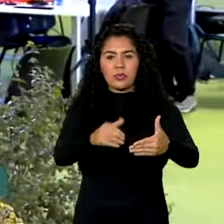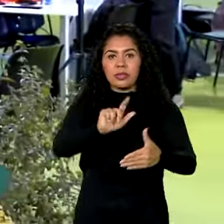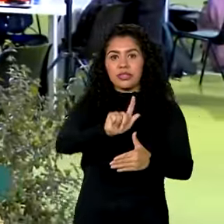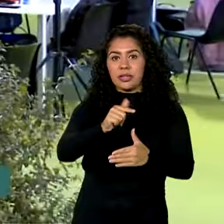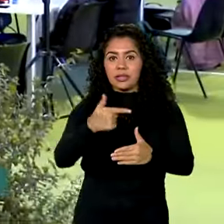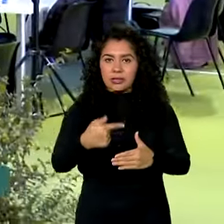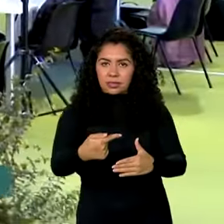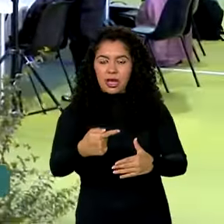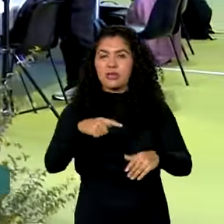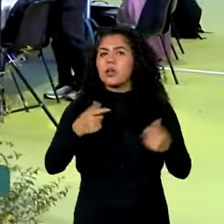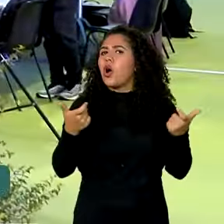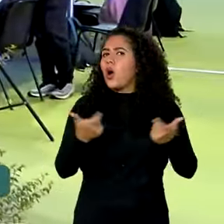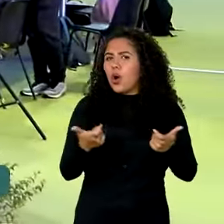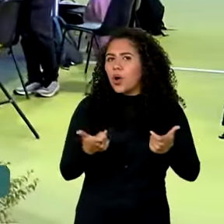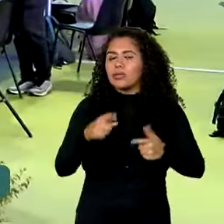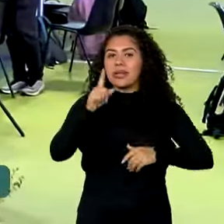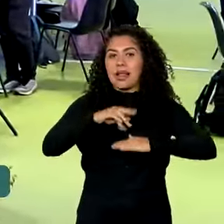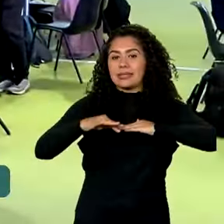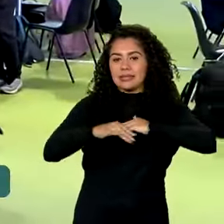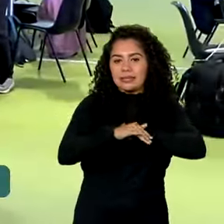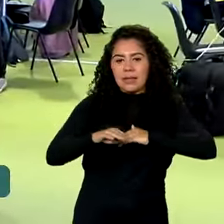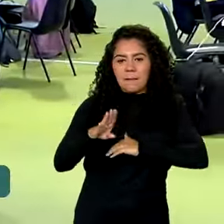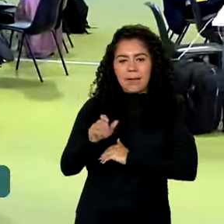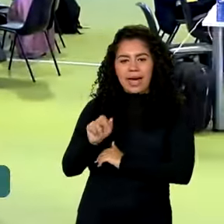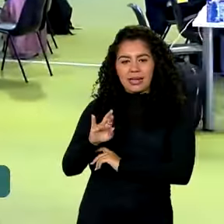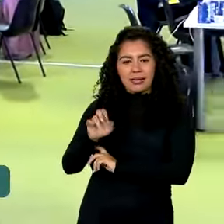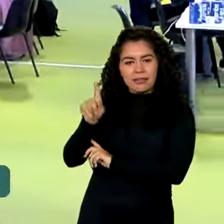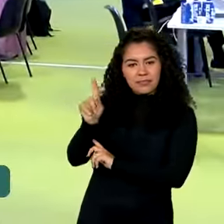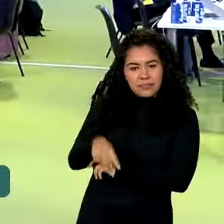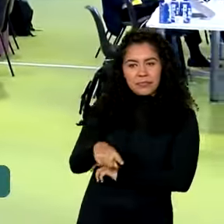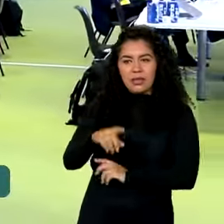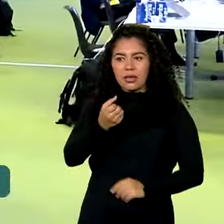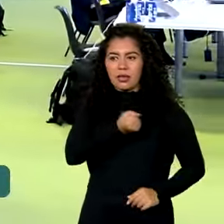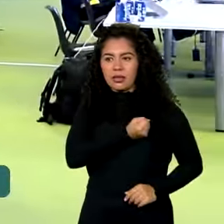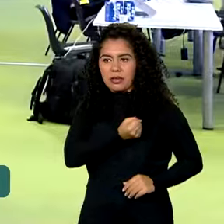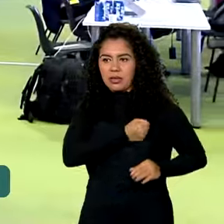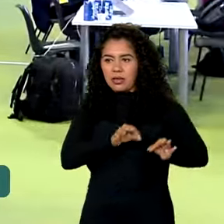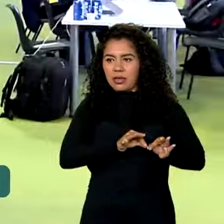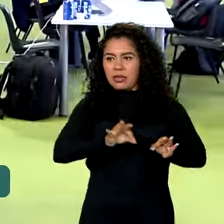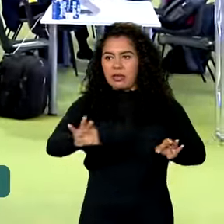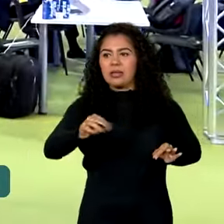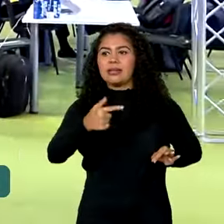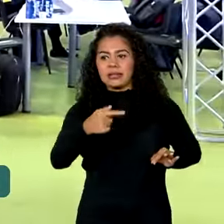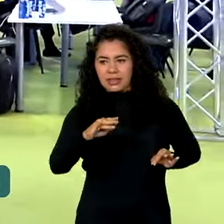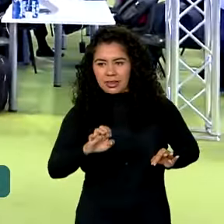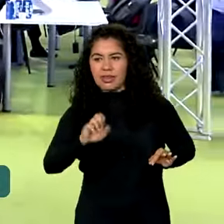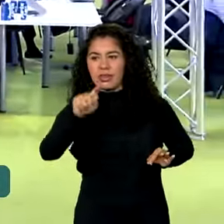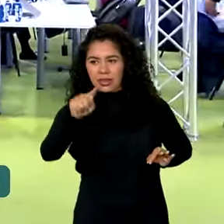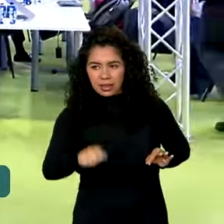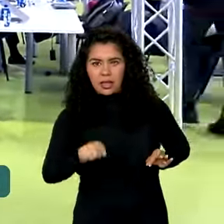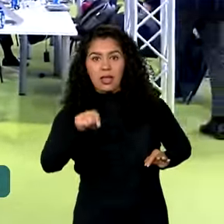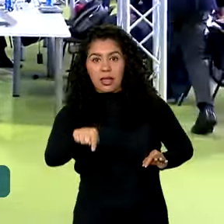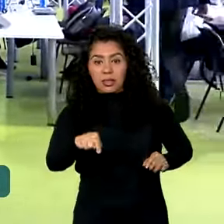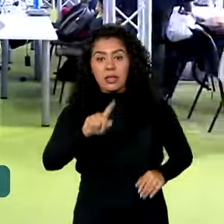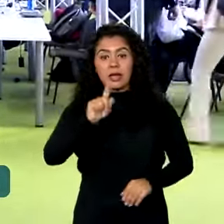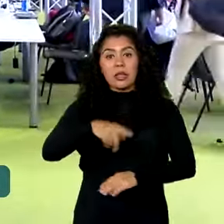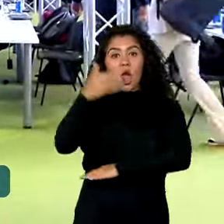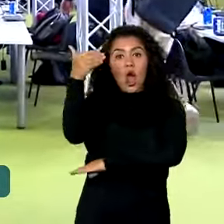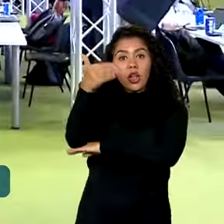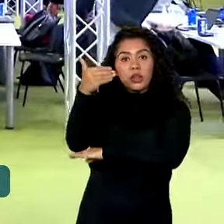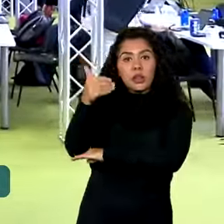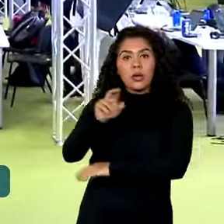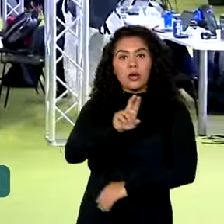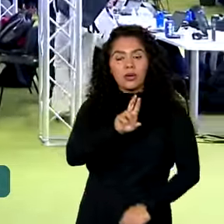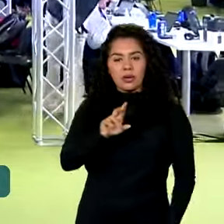Esse centro fica na cidade de Bari, a 70 quilômetros do local do Encontro do G7, que é um hotel chamado